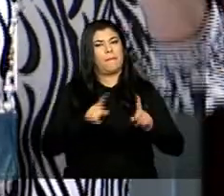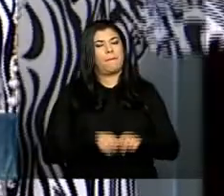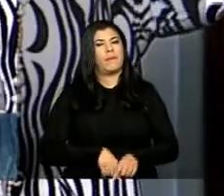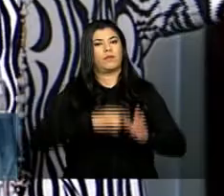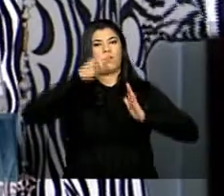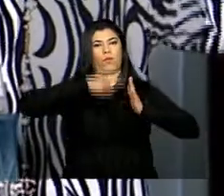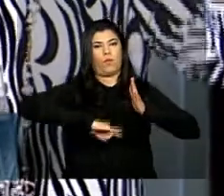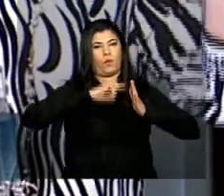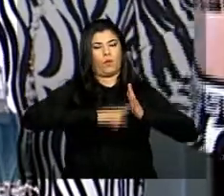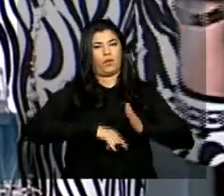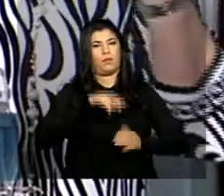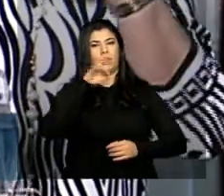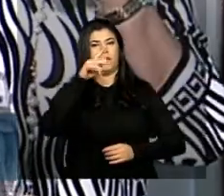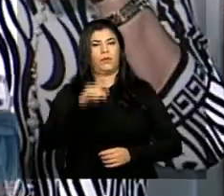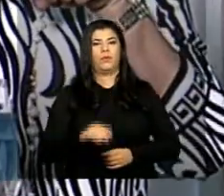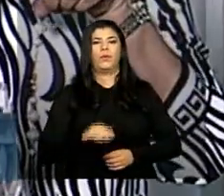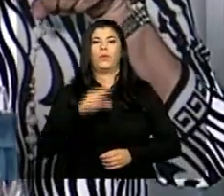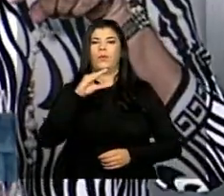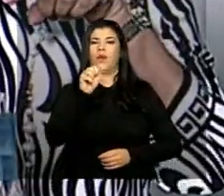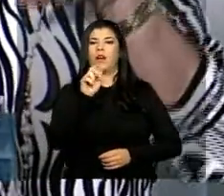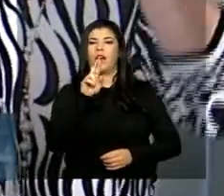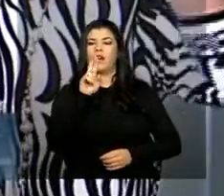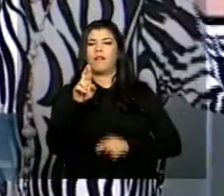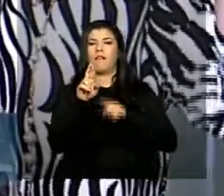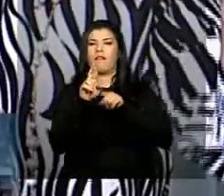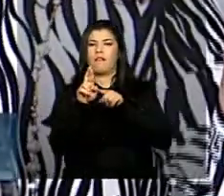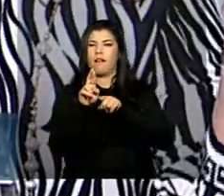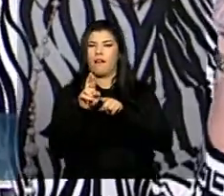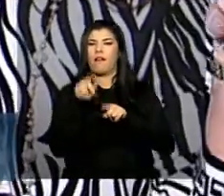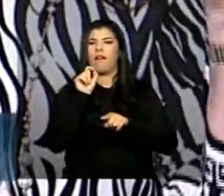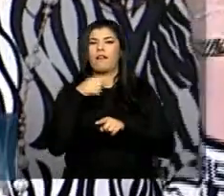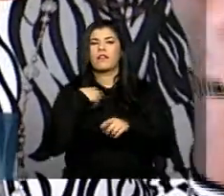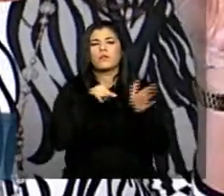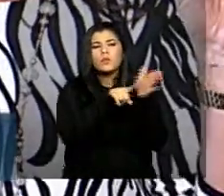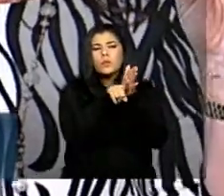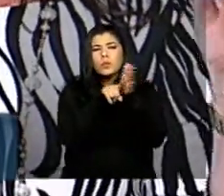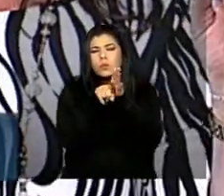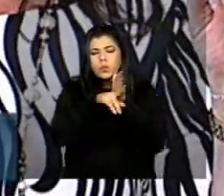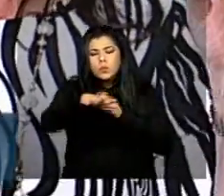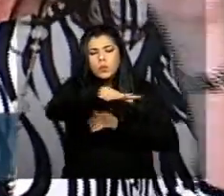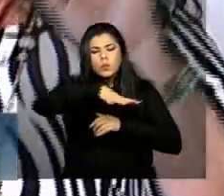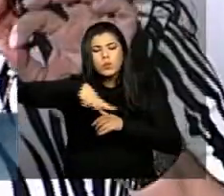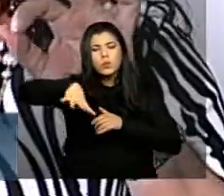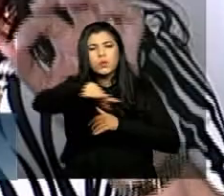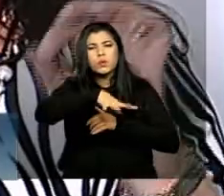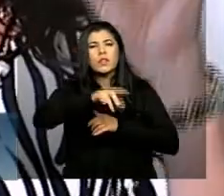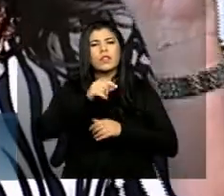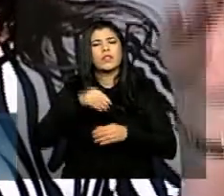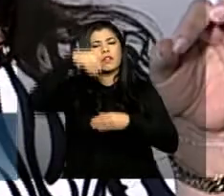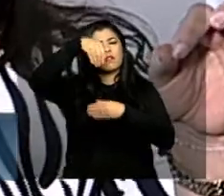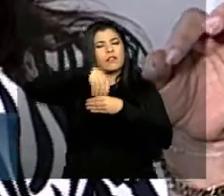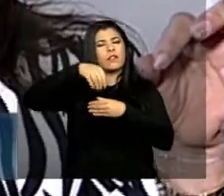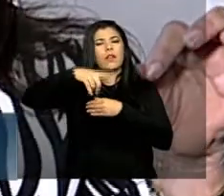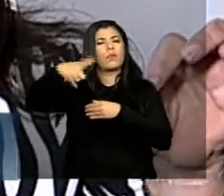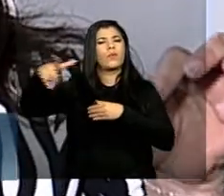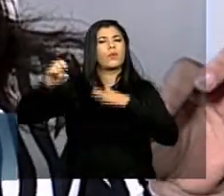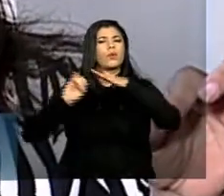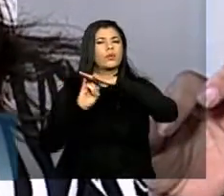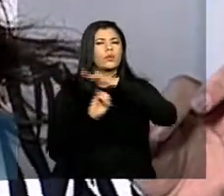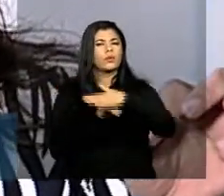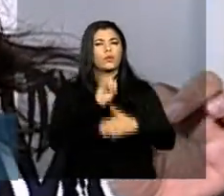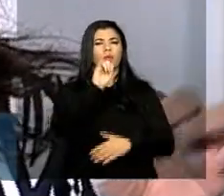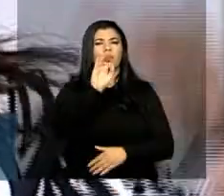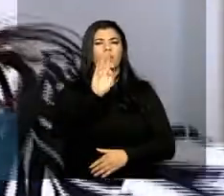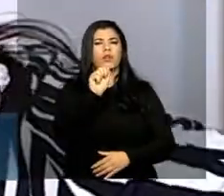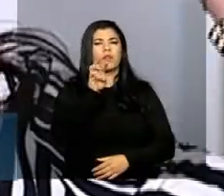que é uma radiografia que você tem por satélite e você pode fiscalizar até de dentro do IBAMA de dentro do órgão